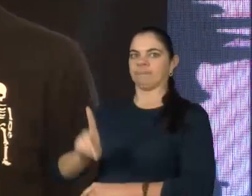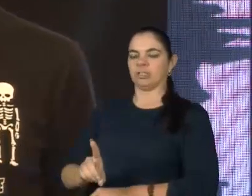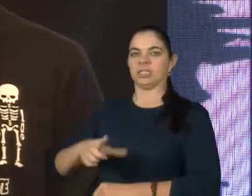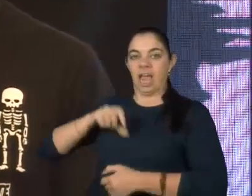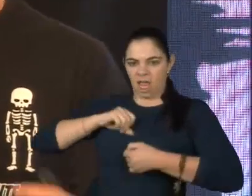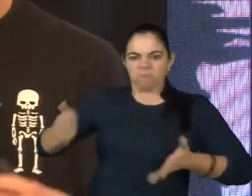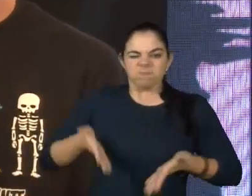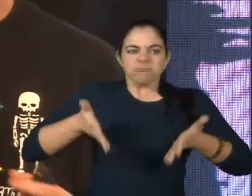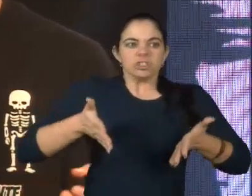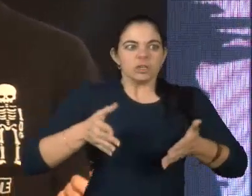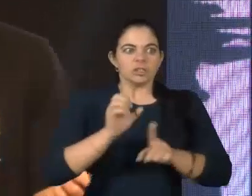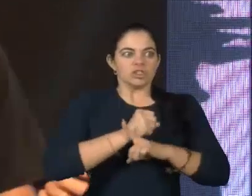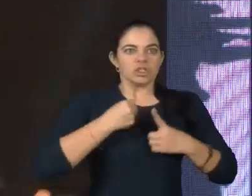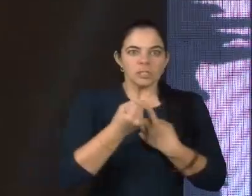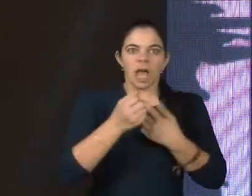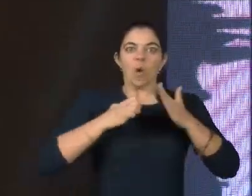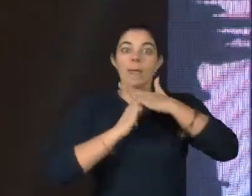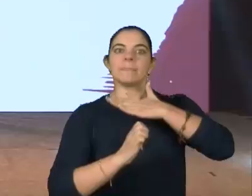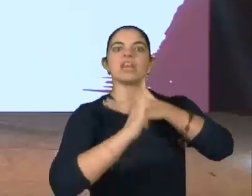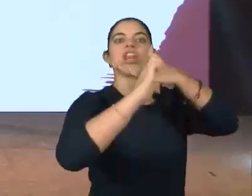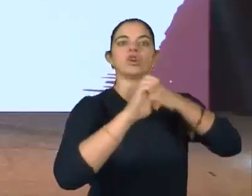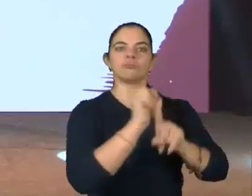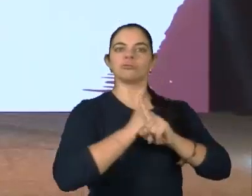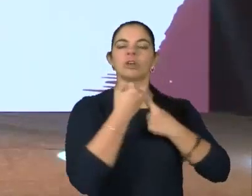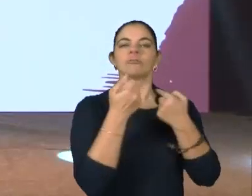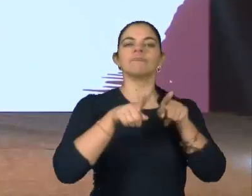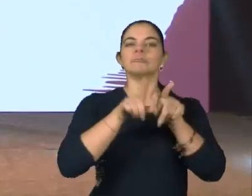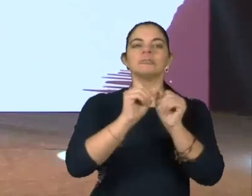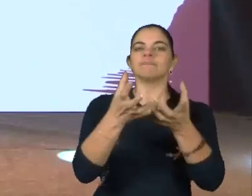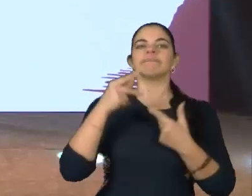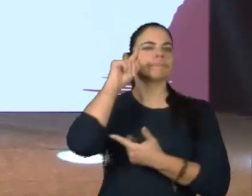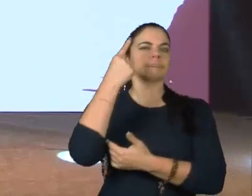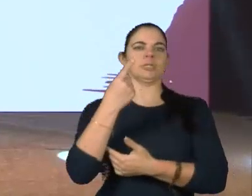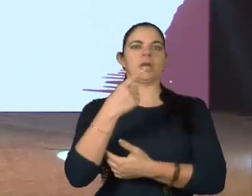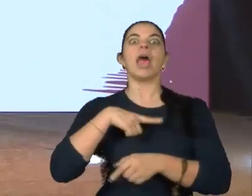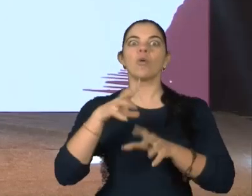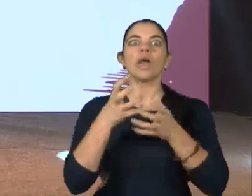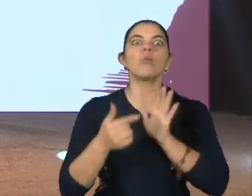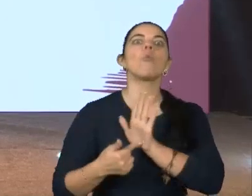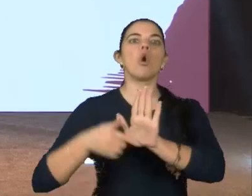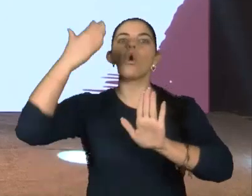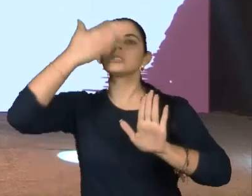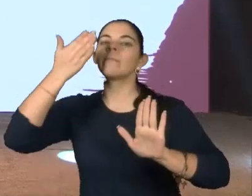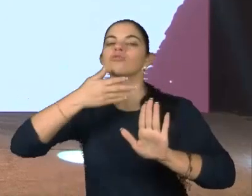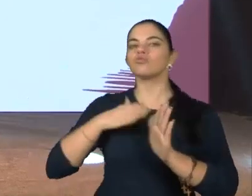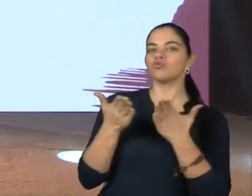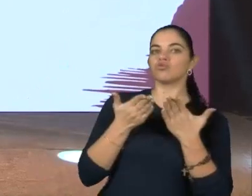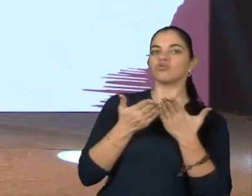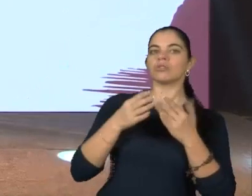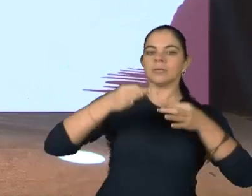empreendedor social, só que pensa dessa maneira. Eu quero trazer aqui um estudo consagrado